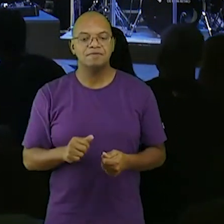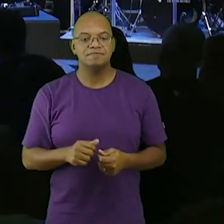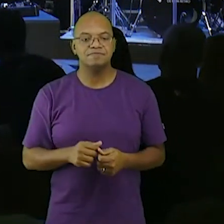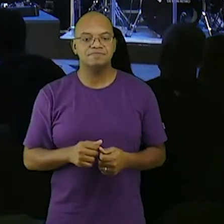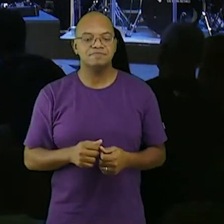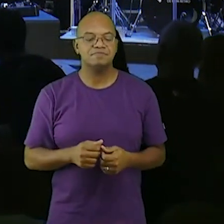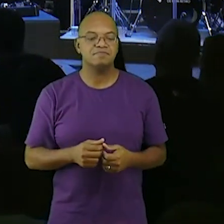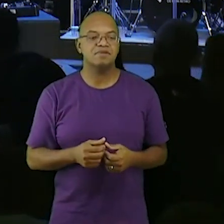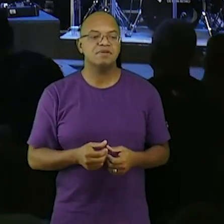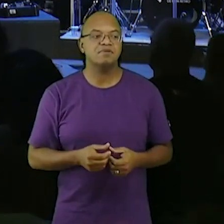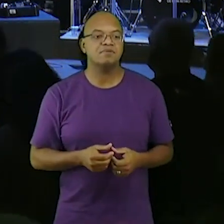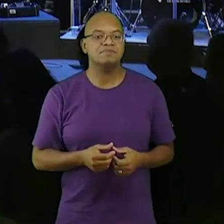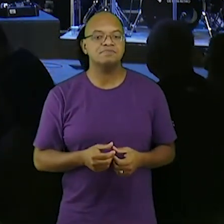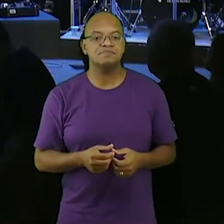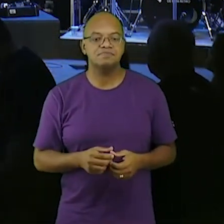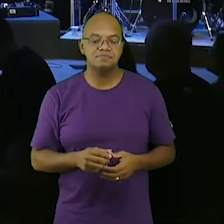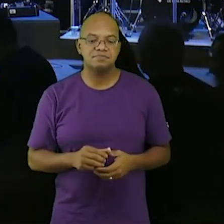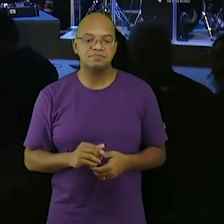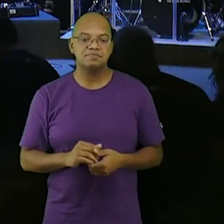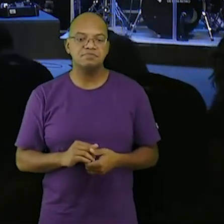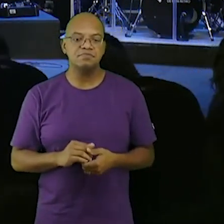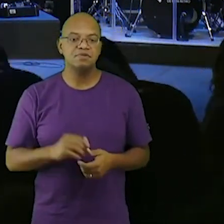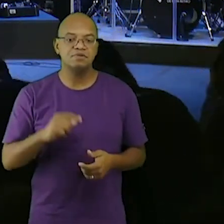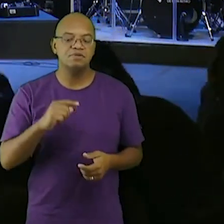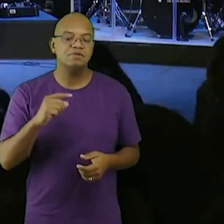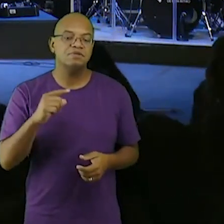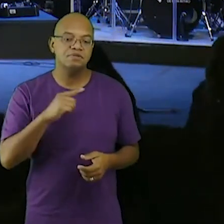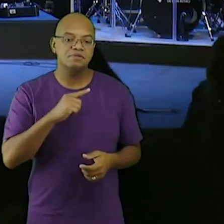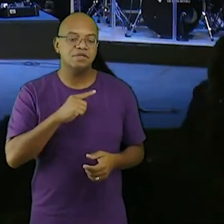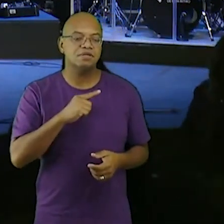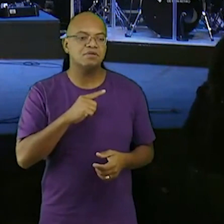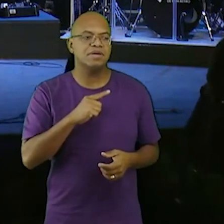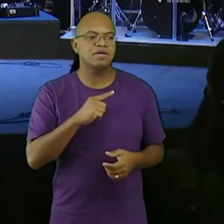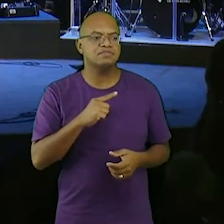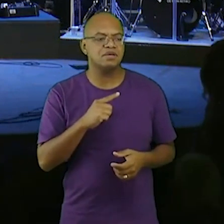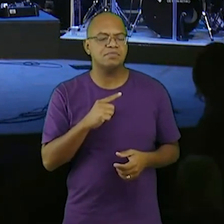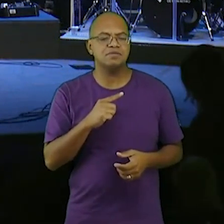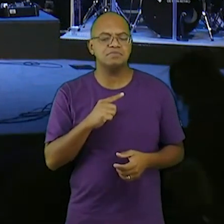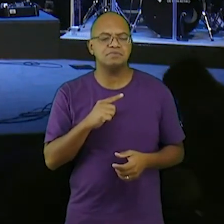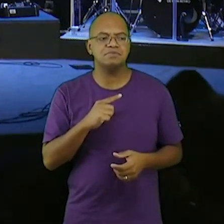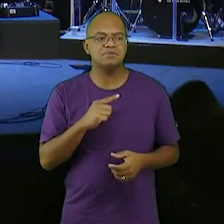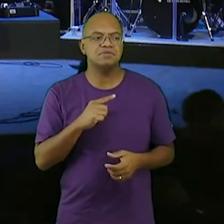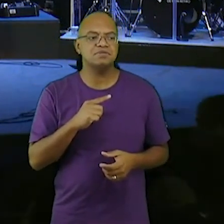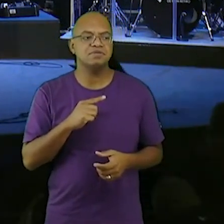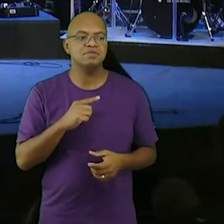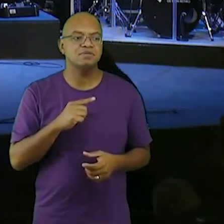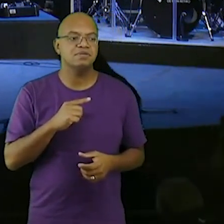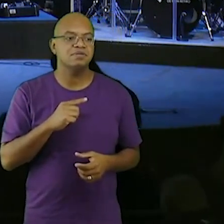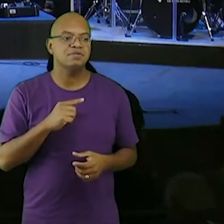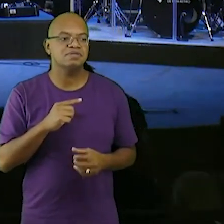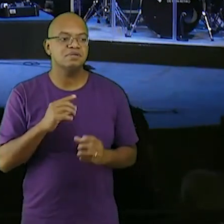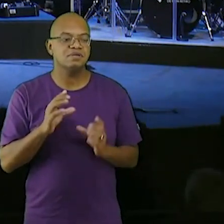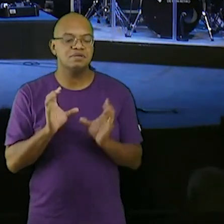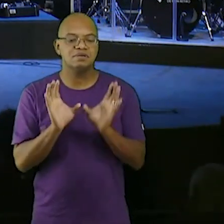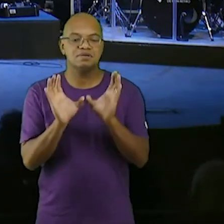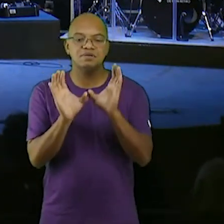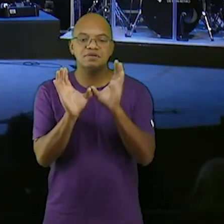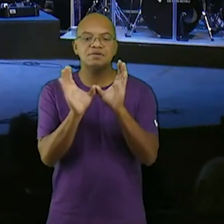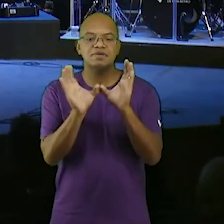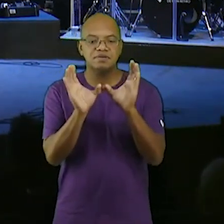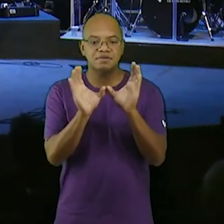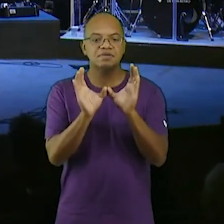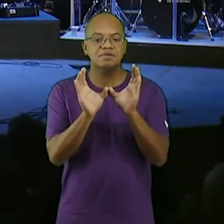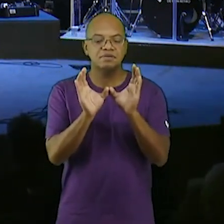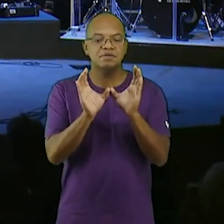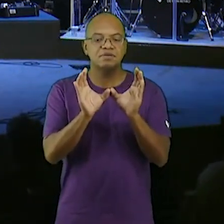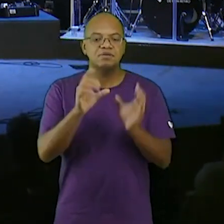queria que você sentasse todo mundo recebeu a ceia aqui fica com a em pé só quem não recebeu a ceia eu não recebi a ceia pastor você fica